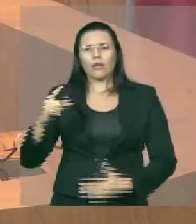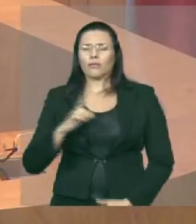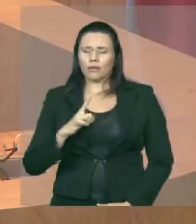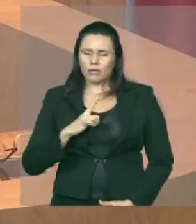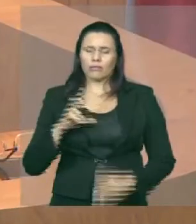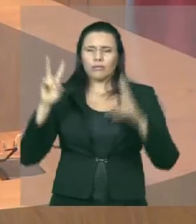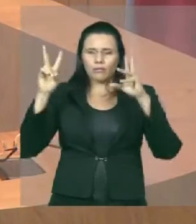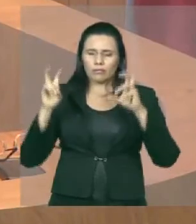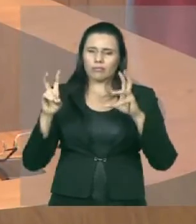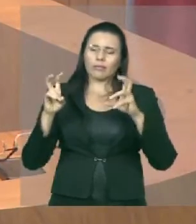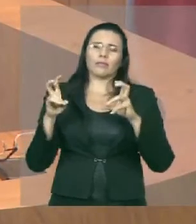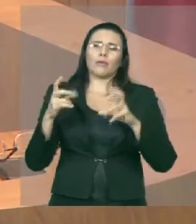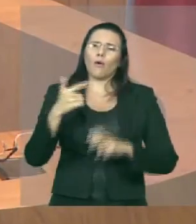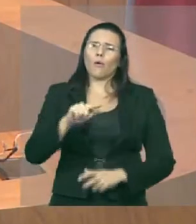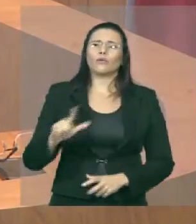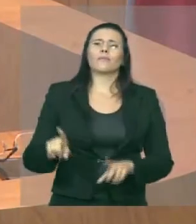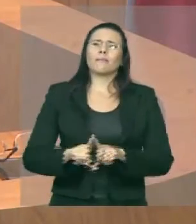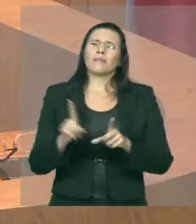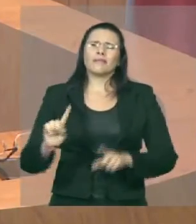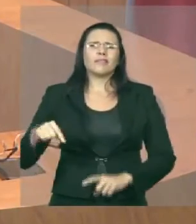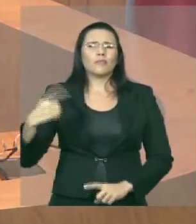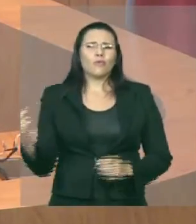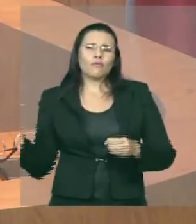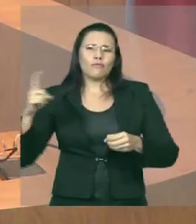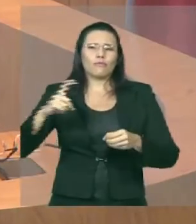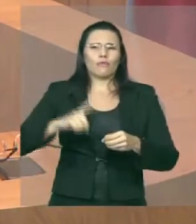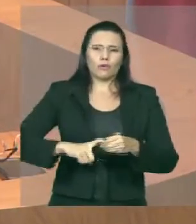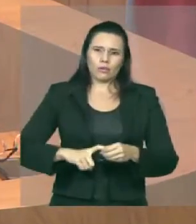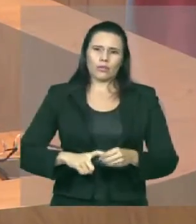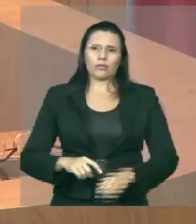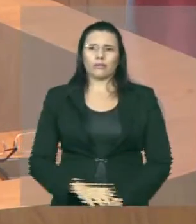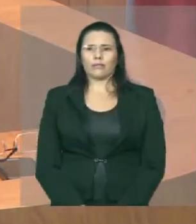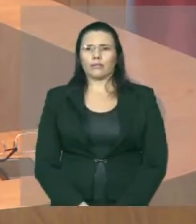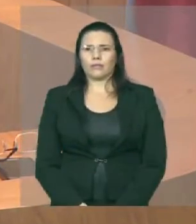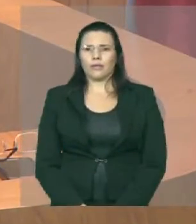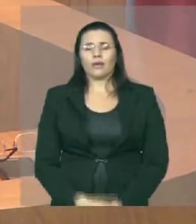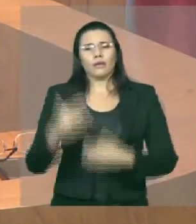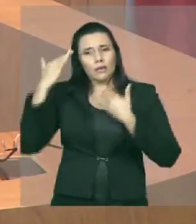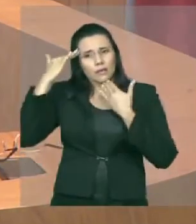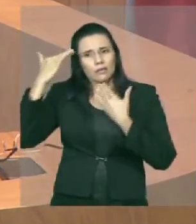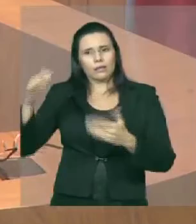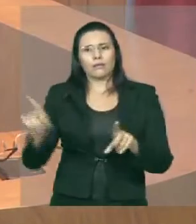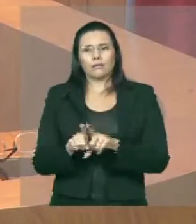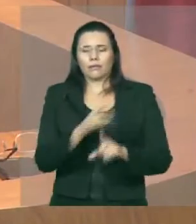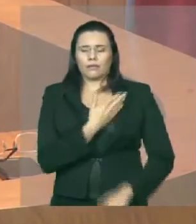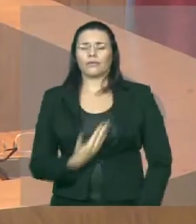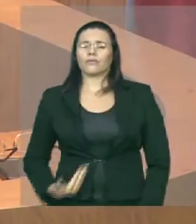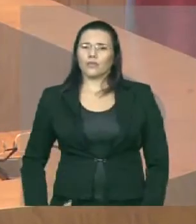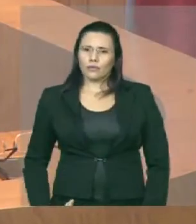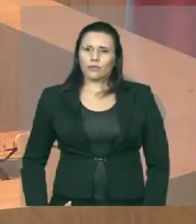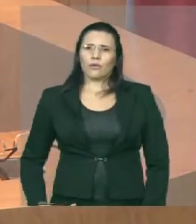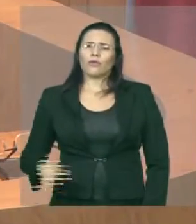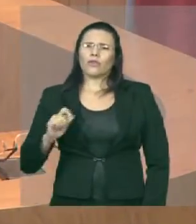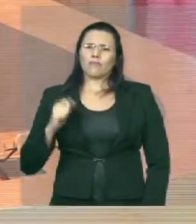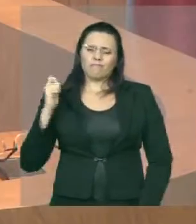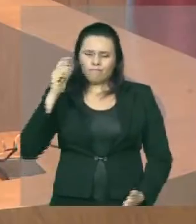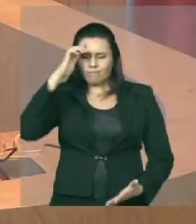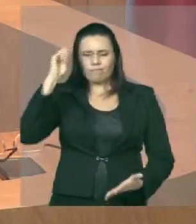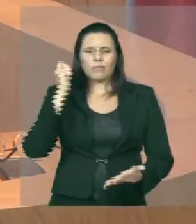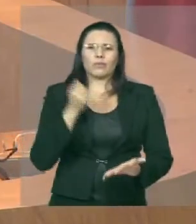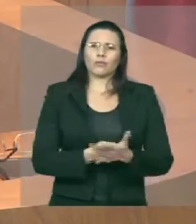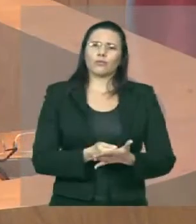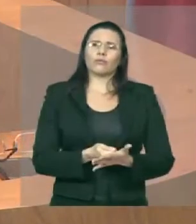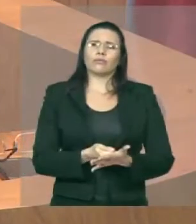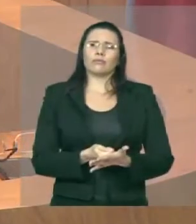mas no tempo dos blocos não vou falar a respeito de mais outros casos que estão acontecendo. E agradecer ao governador por ter batido o martelo em